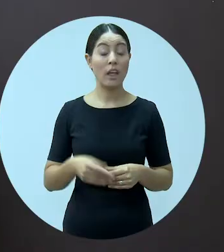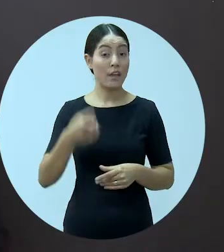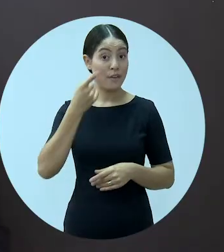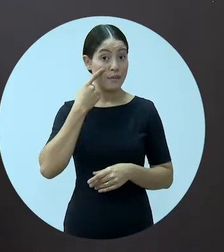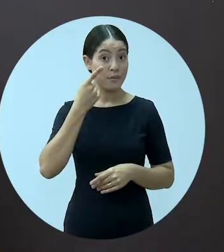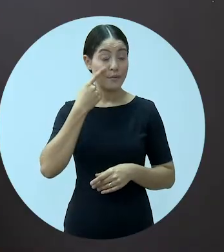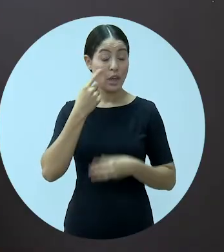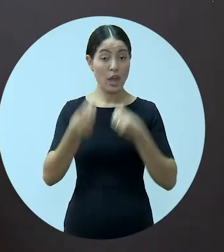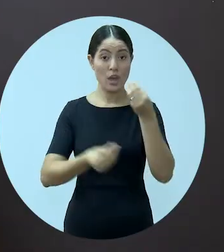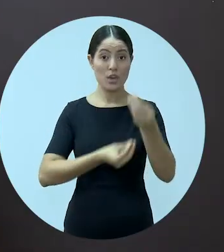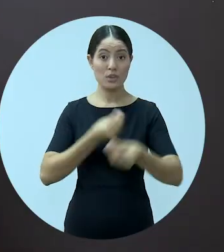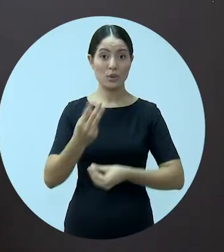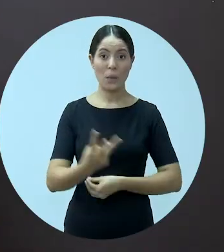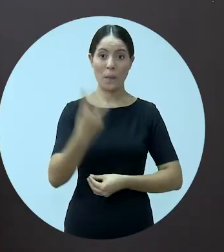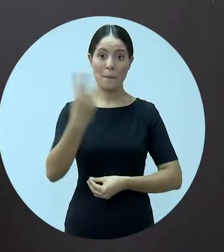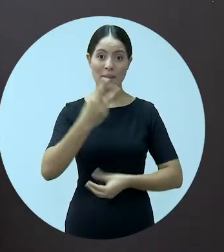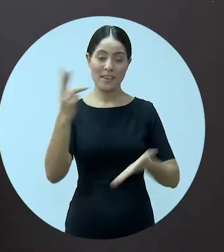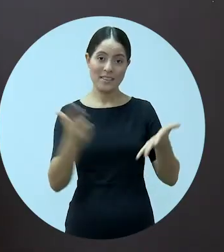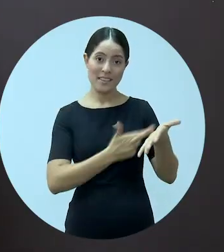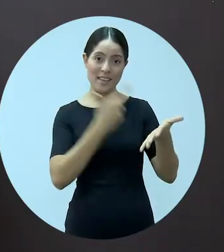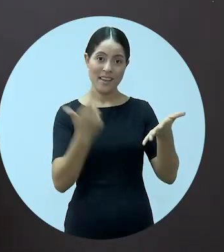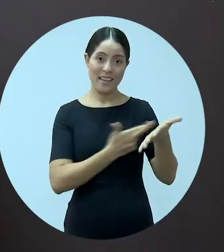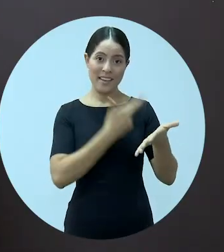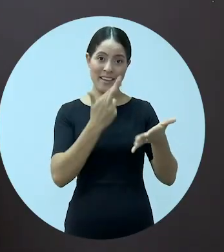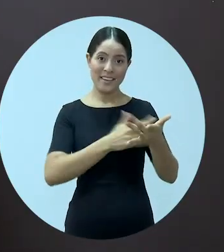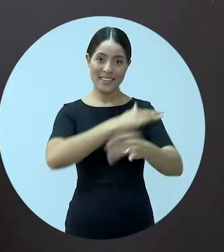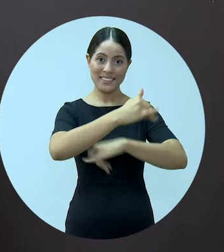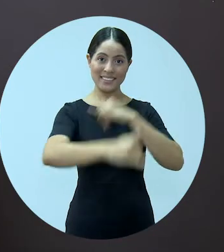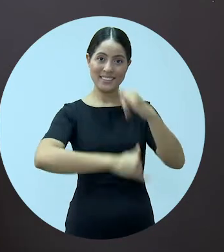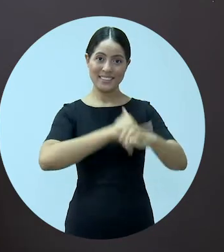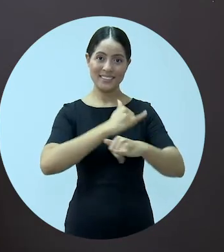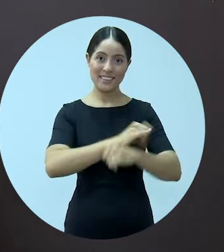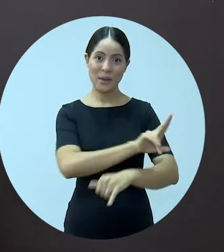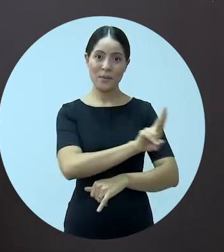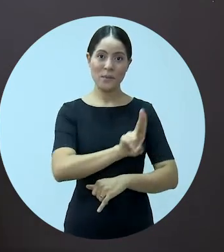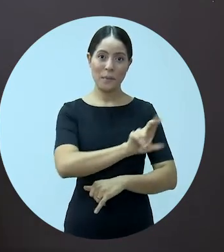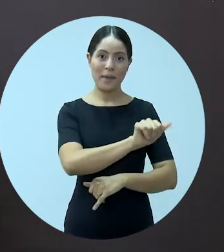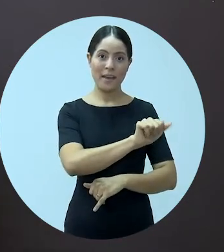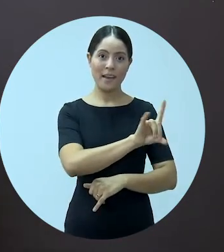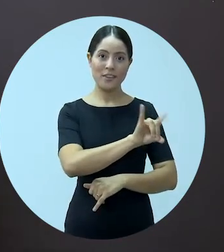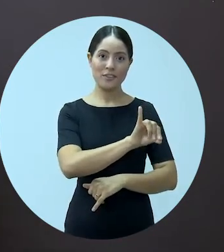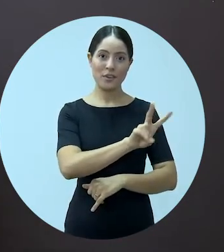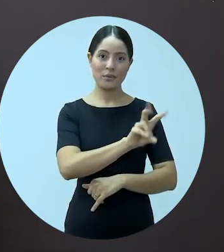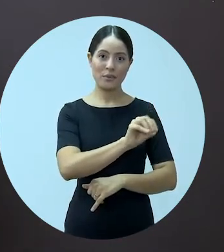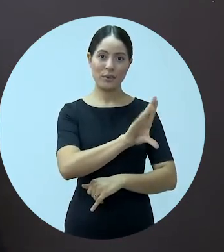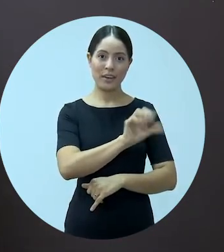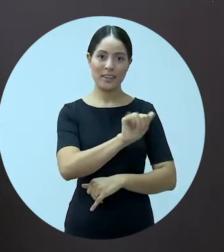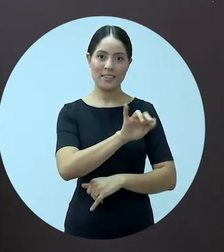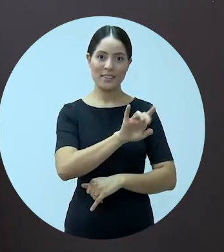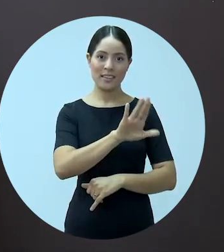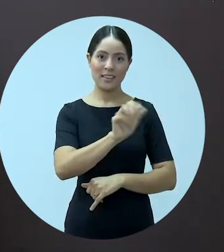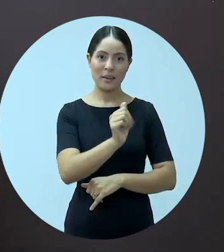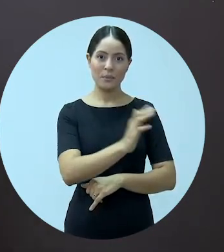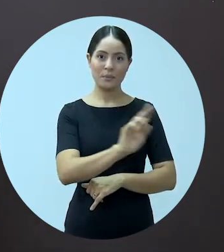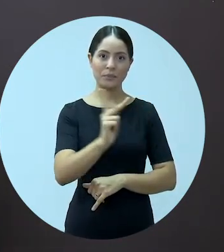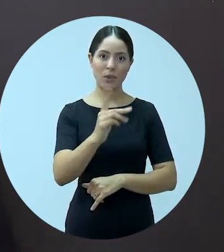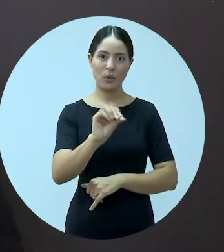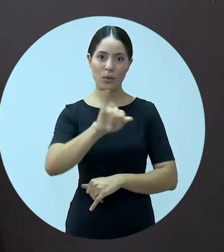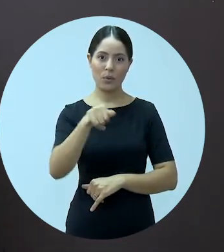Não deixe de conferir a terceira edição da revista digital Advocacia Hoje. O conteúdo completo está